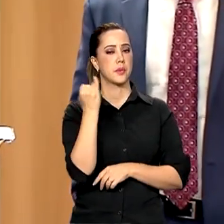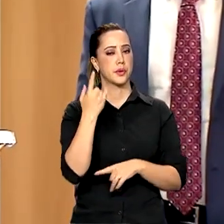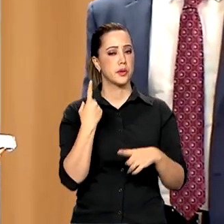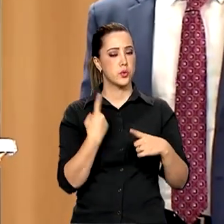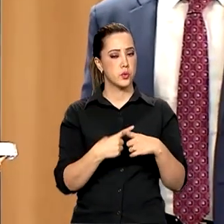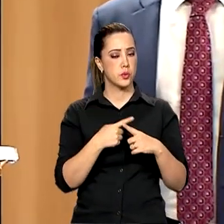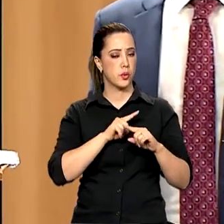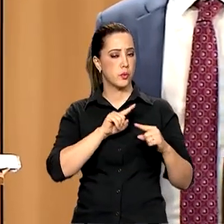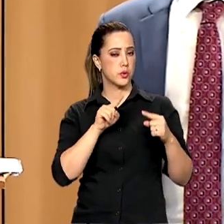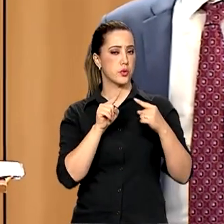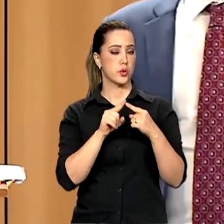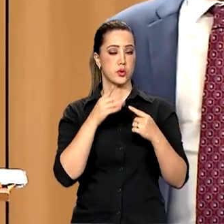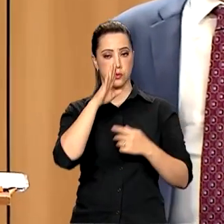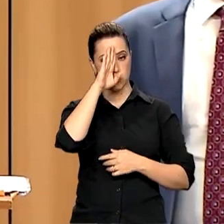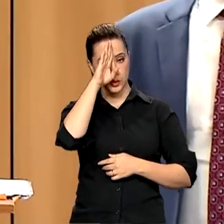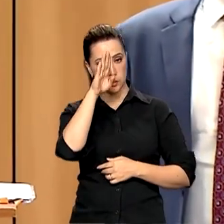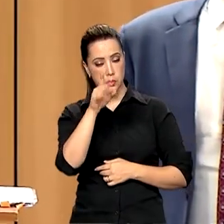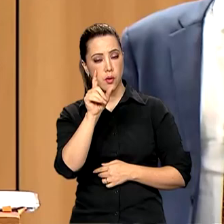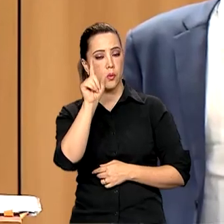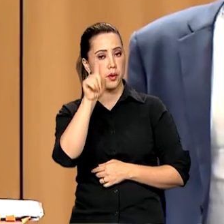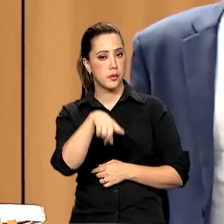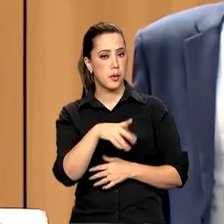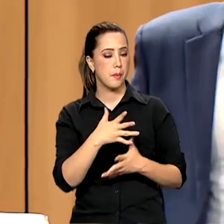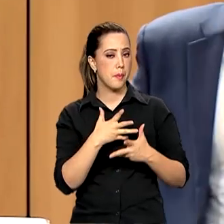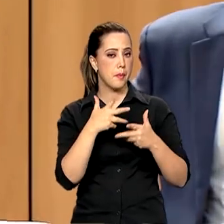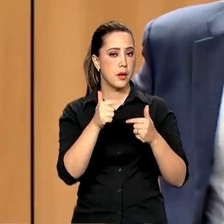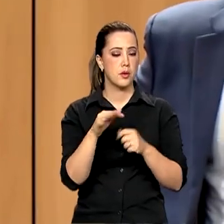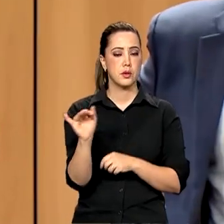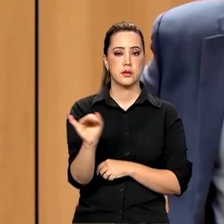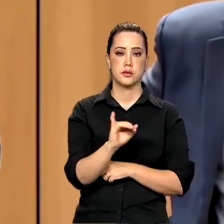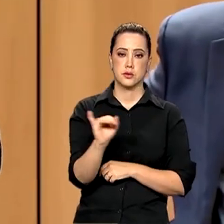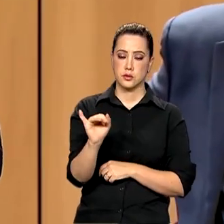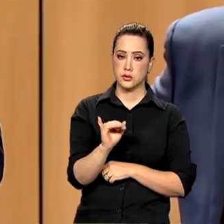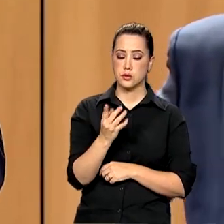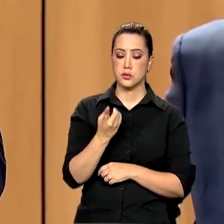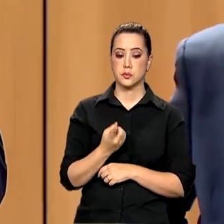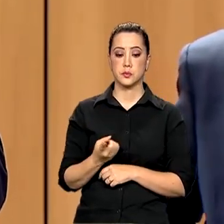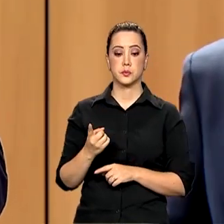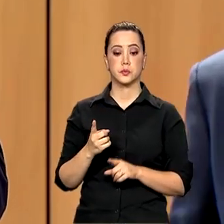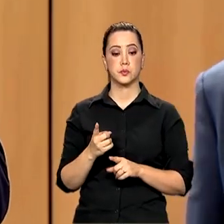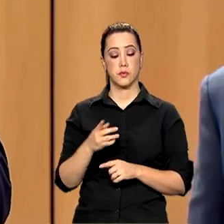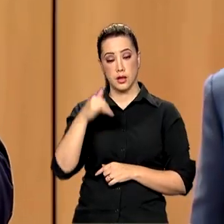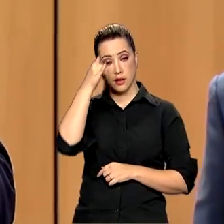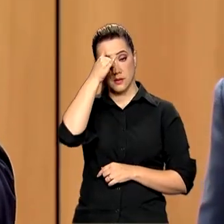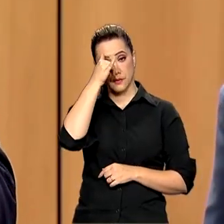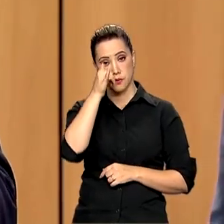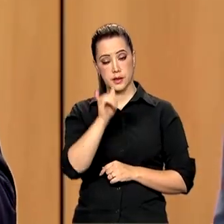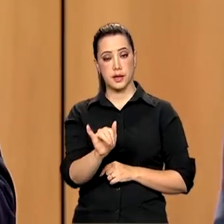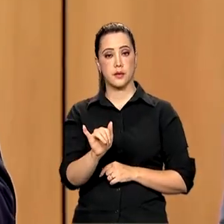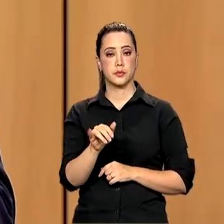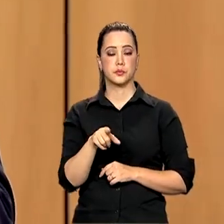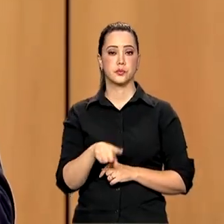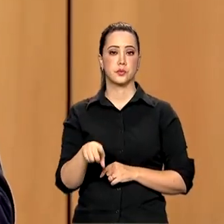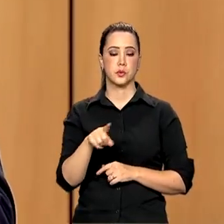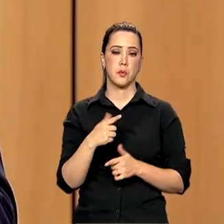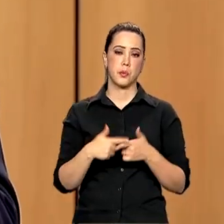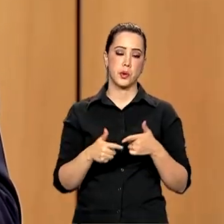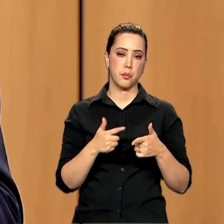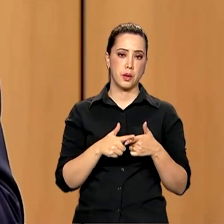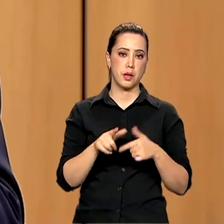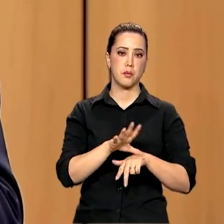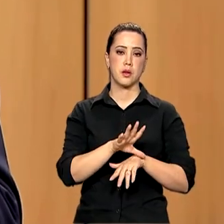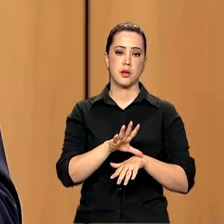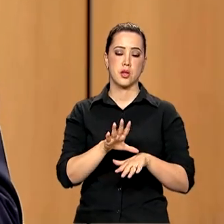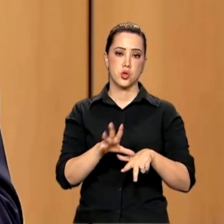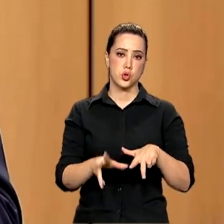melhorar as instituições, prevenir casos de corrupção,